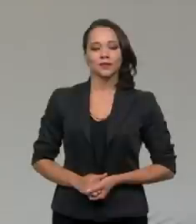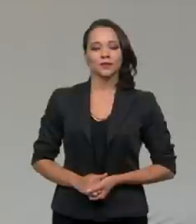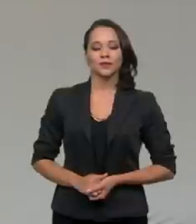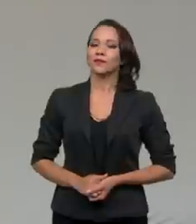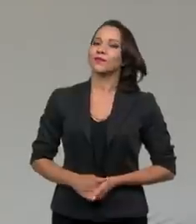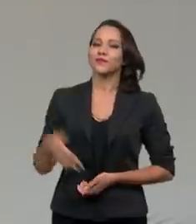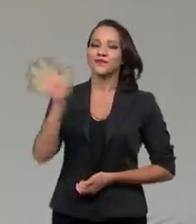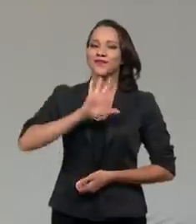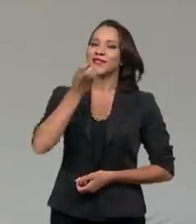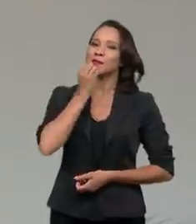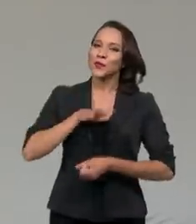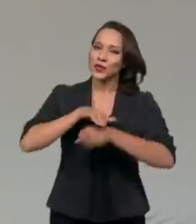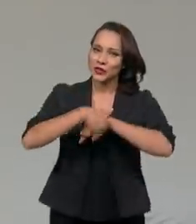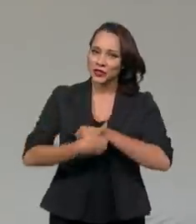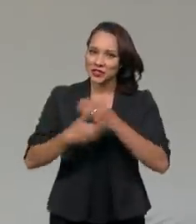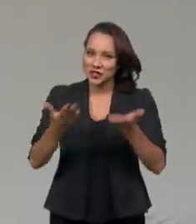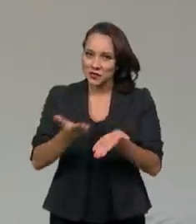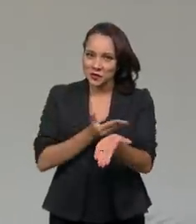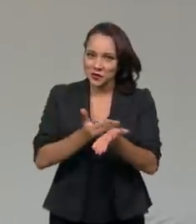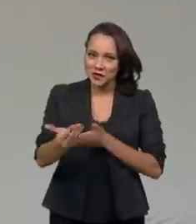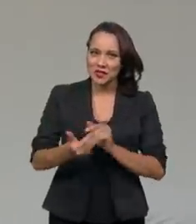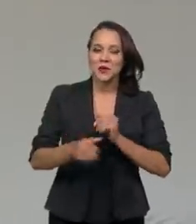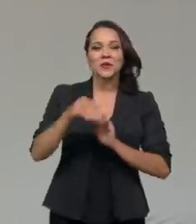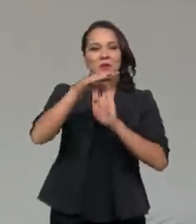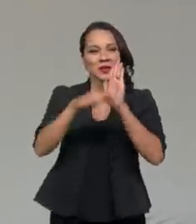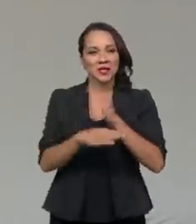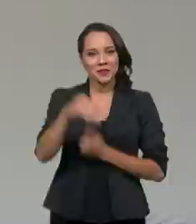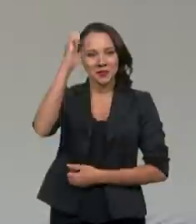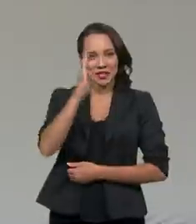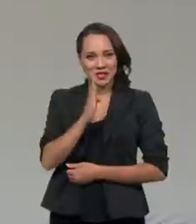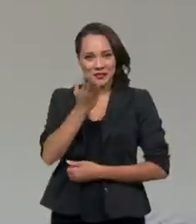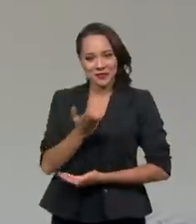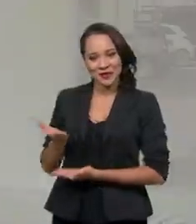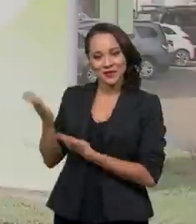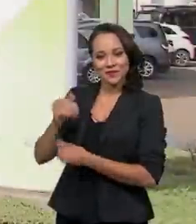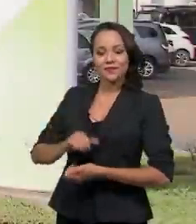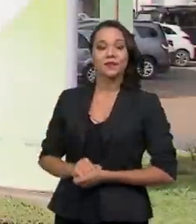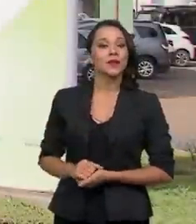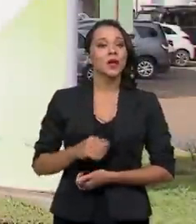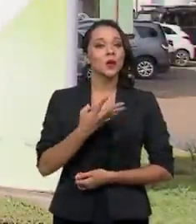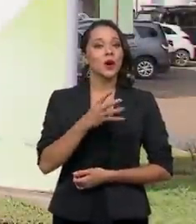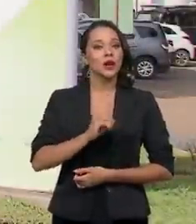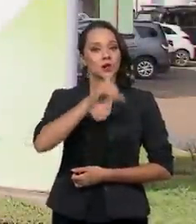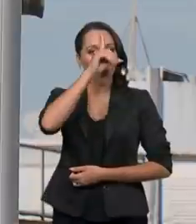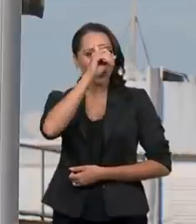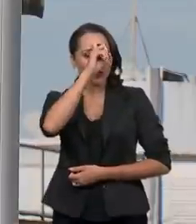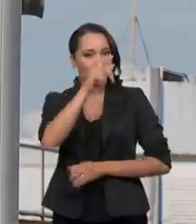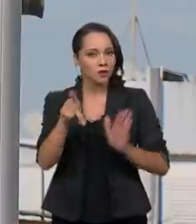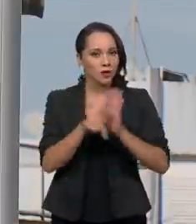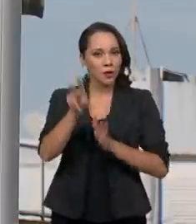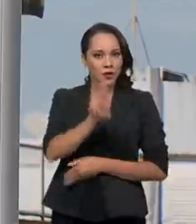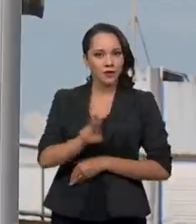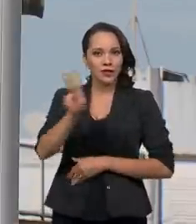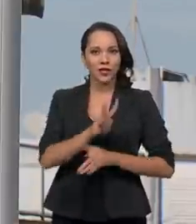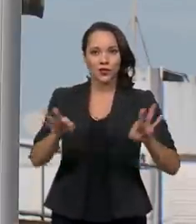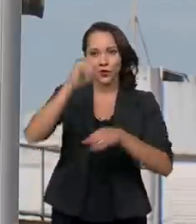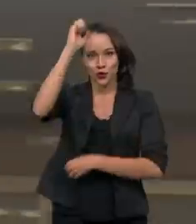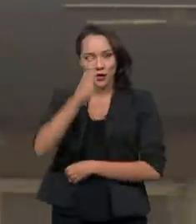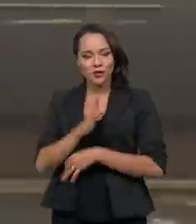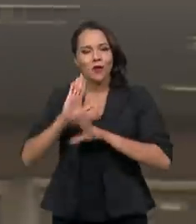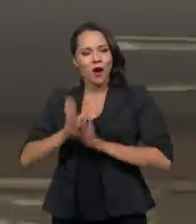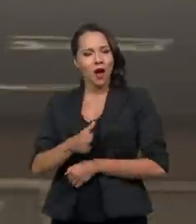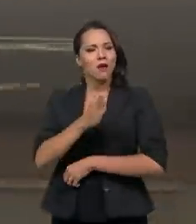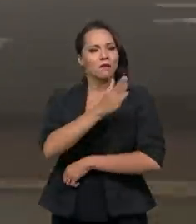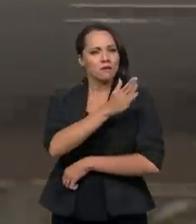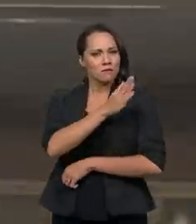Olá, boa noite. Estamos no ar com o Brasil em pauta. 40 hospitais universitários em todo o país são